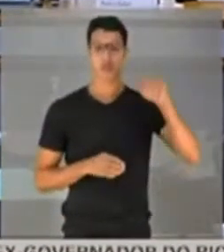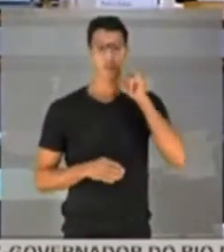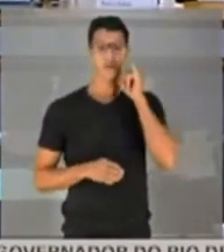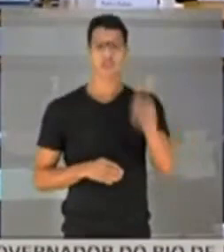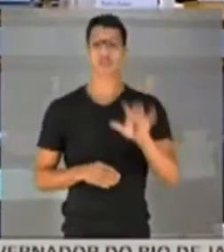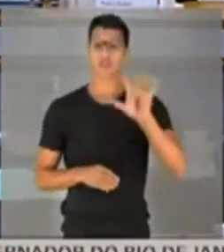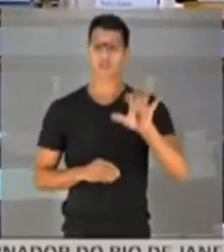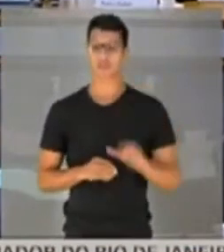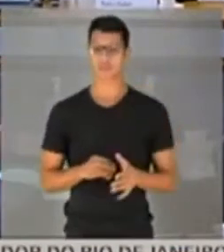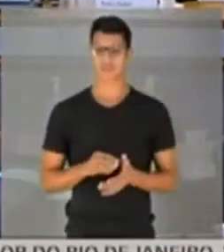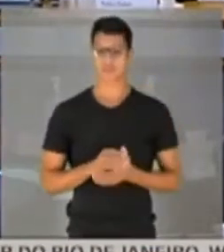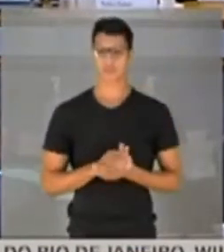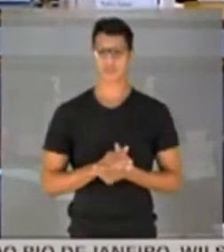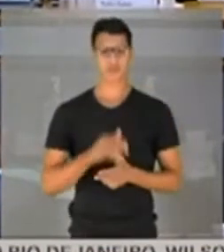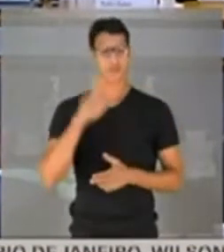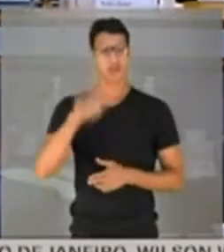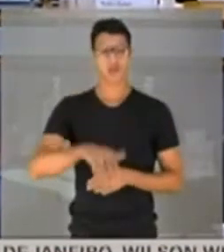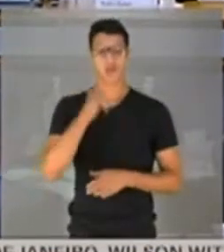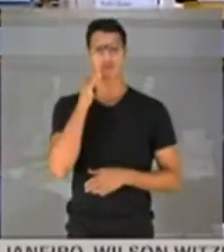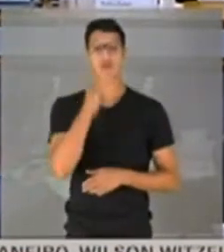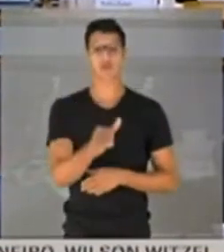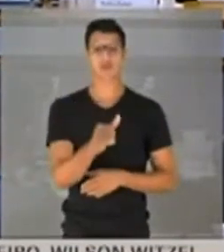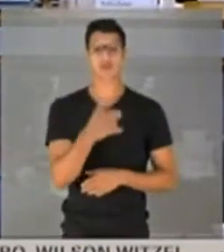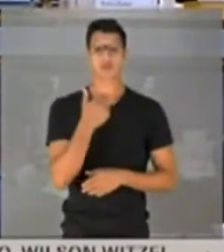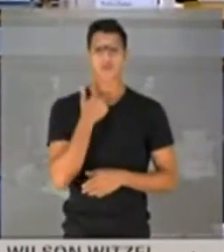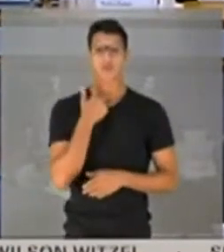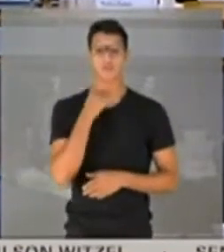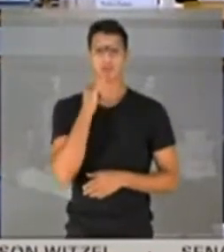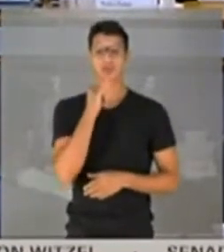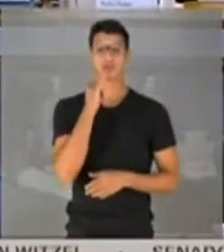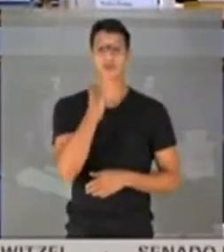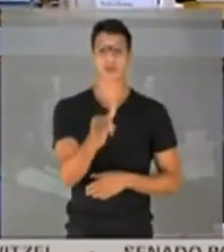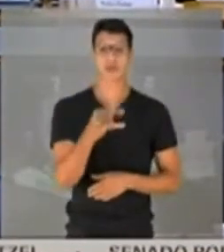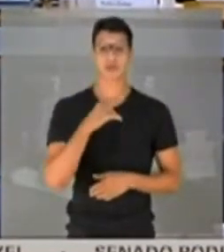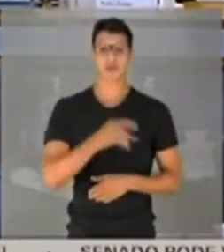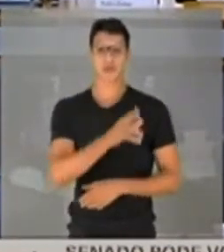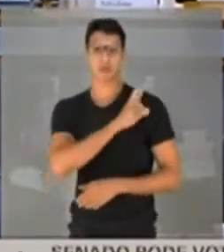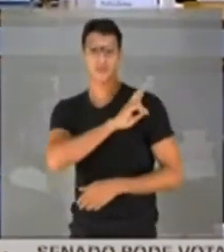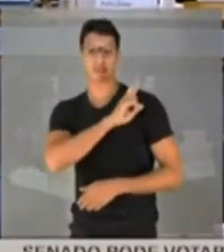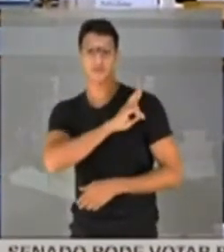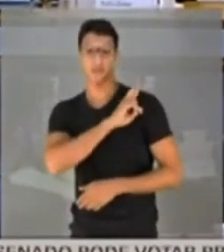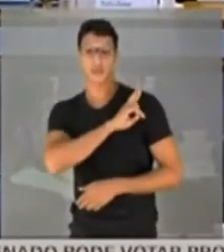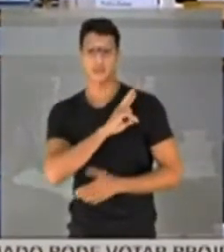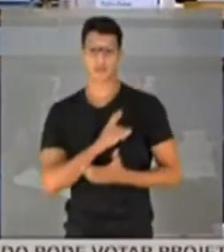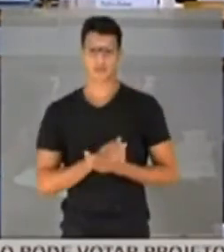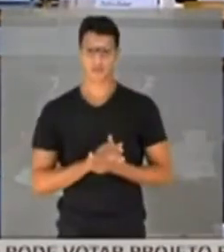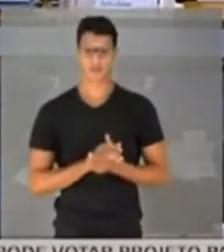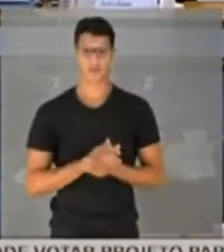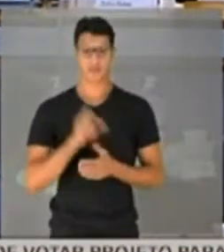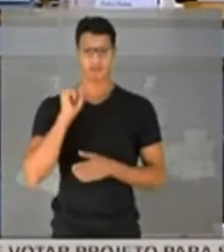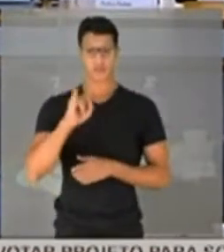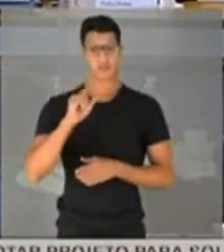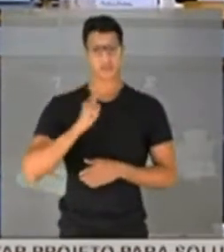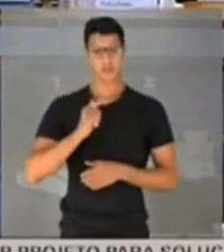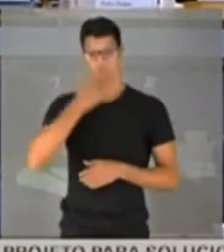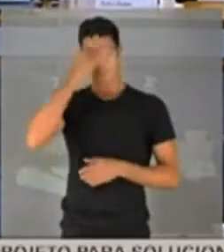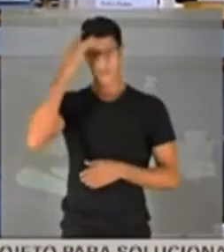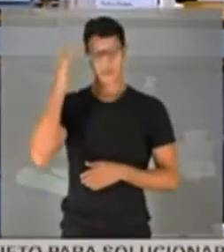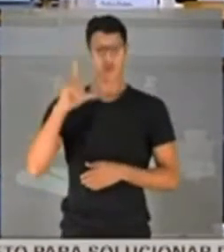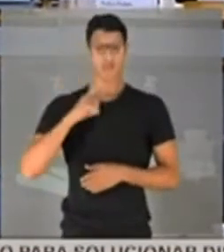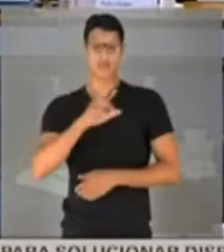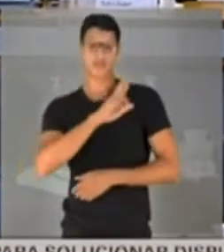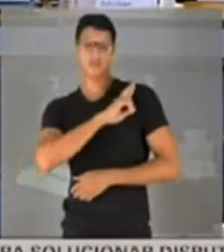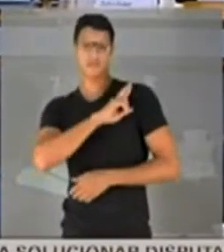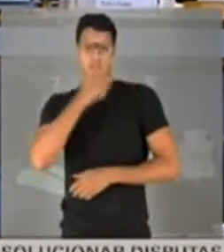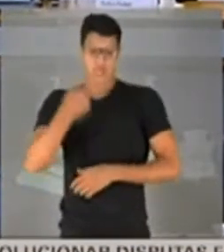disse isso. Então, o antagonista... Eu nunca disse isso. Eu não posso dizer isso. Eu tenho responsabilidade. Se tem uma pessoa que tem que